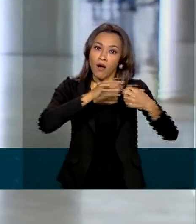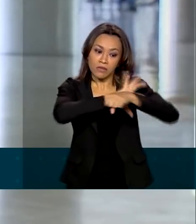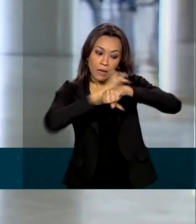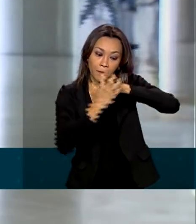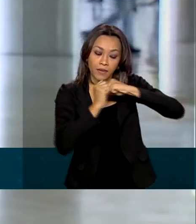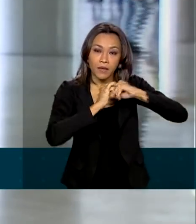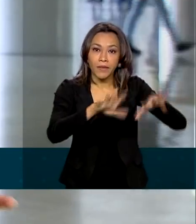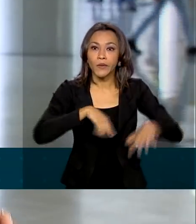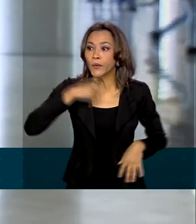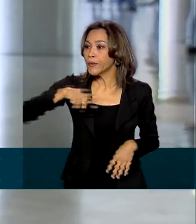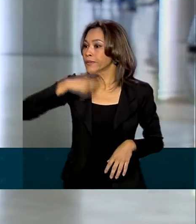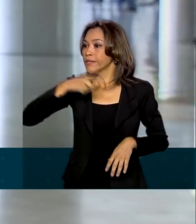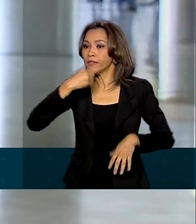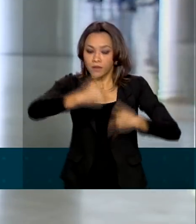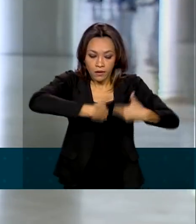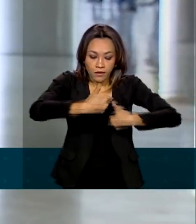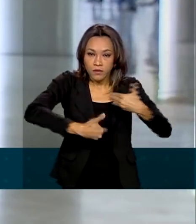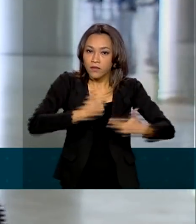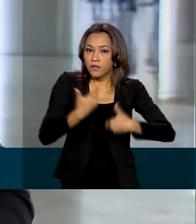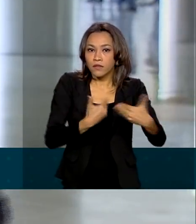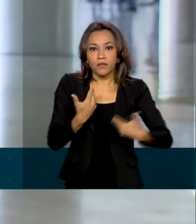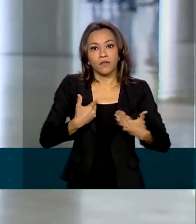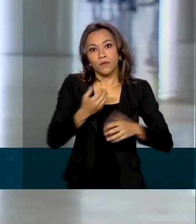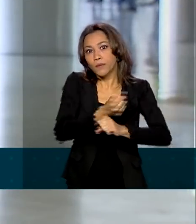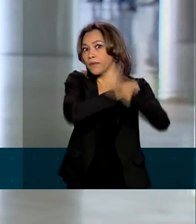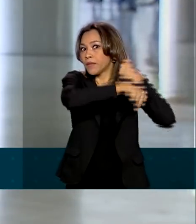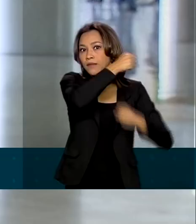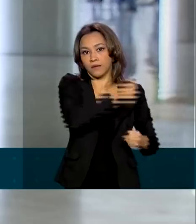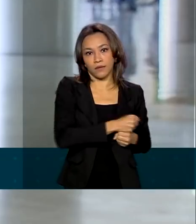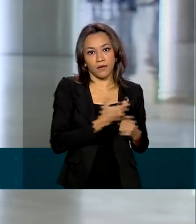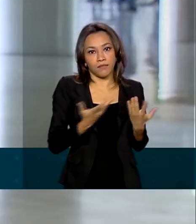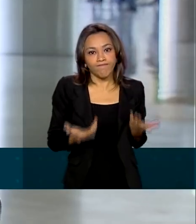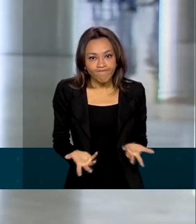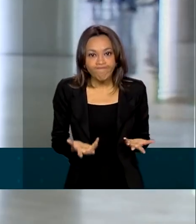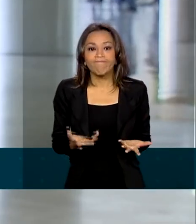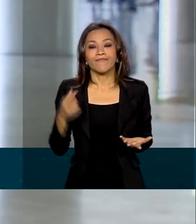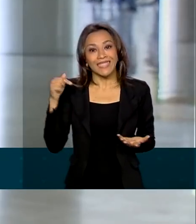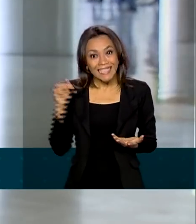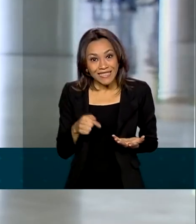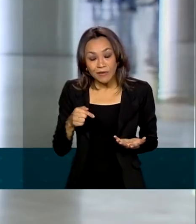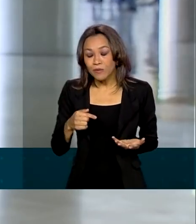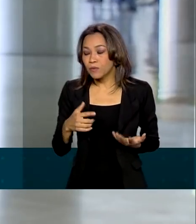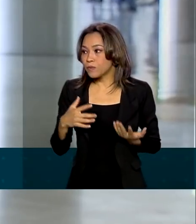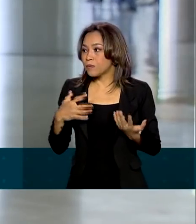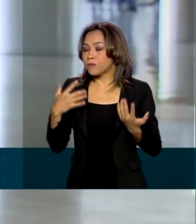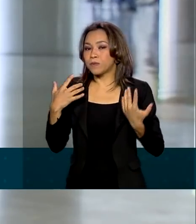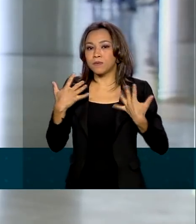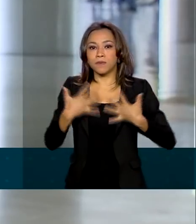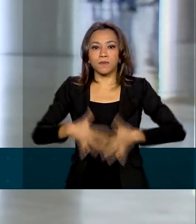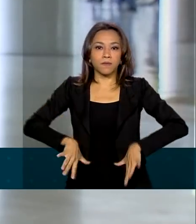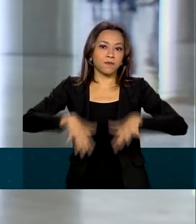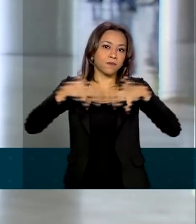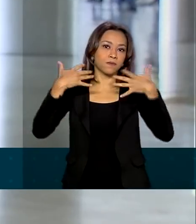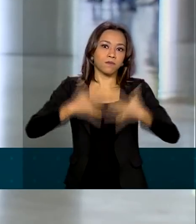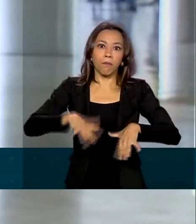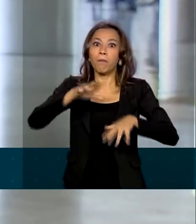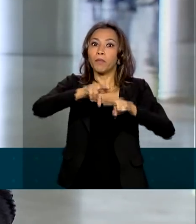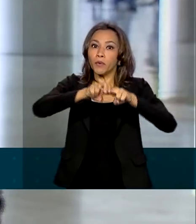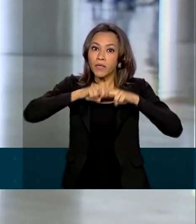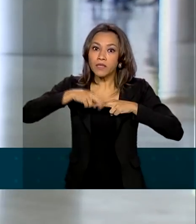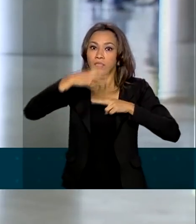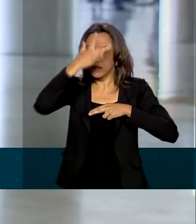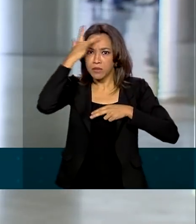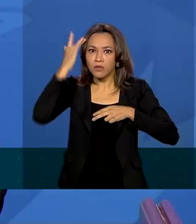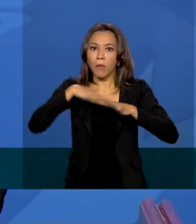não conseguiram ser atendidas no ano passado. Essa combinação está levando a um grande aumento no